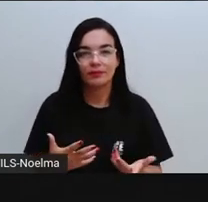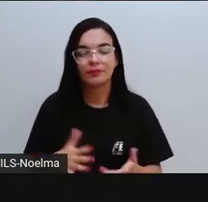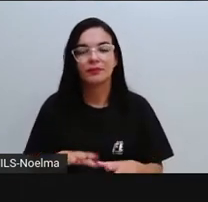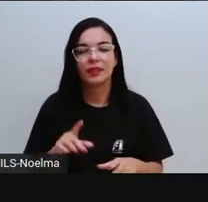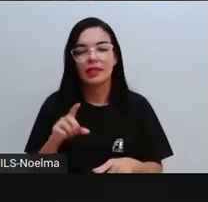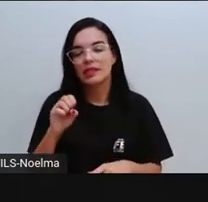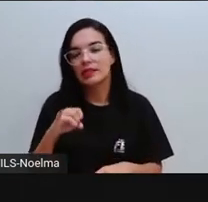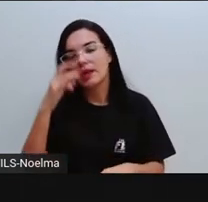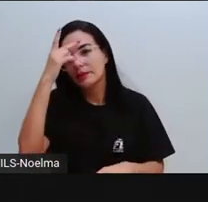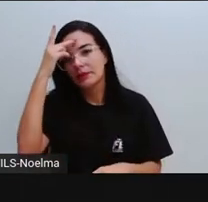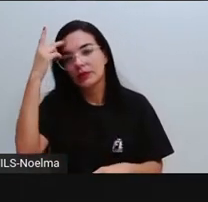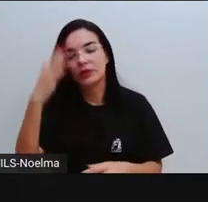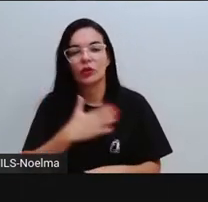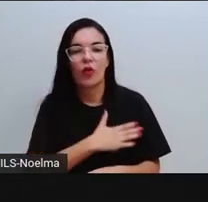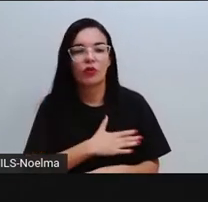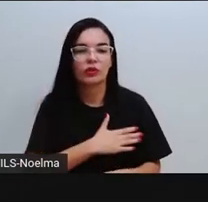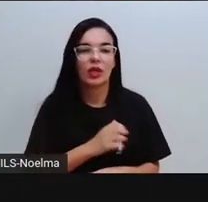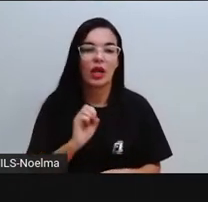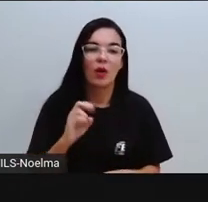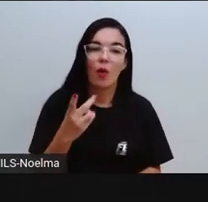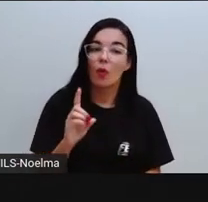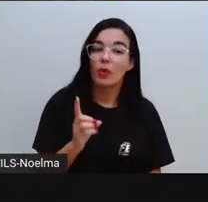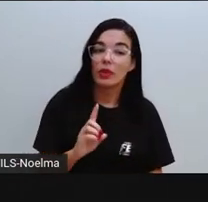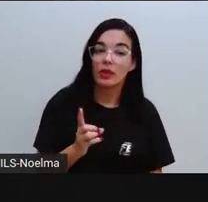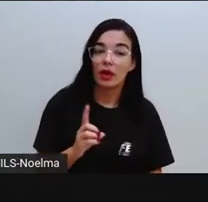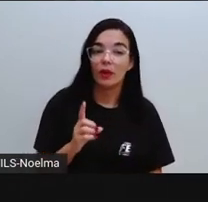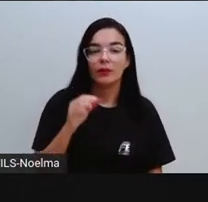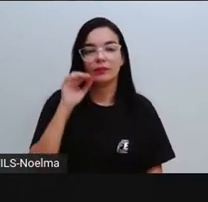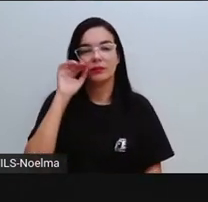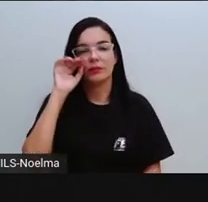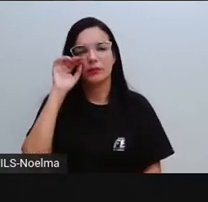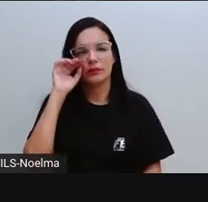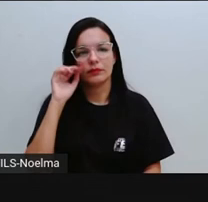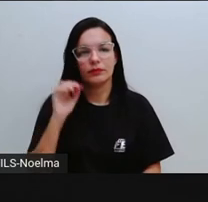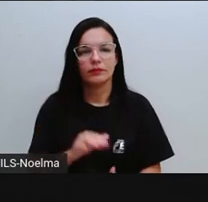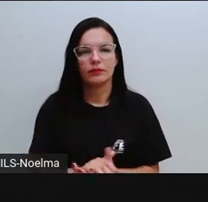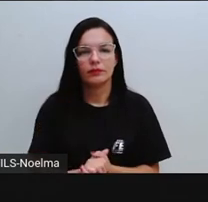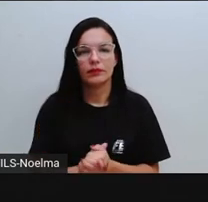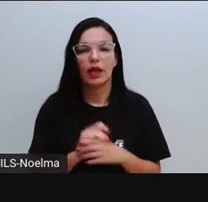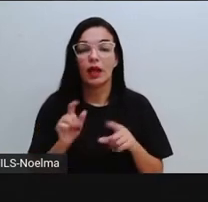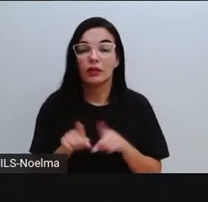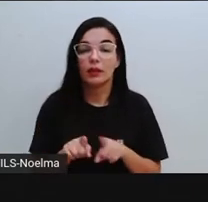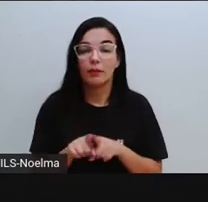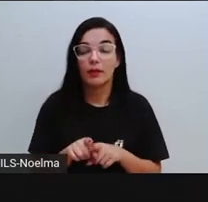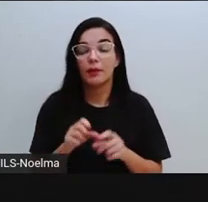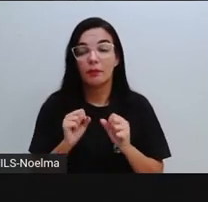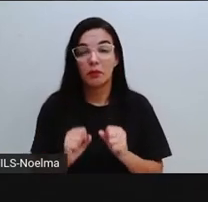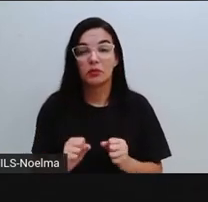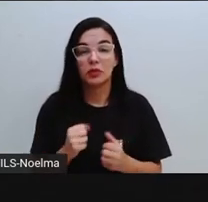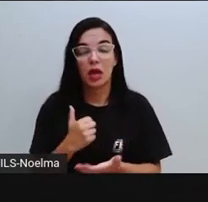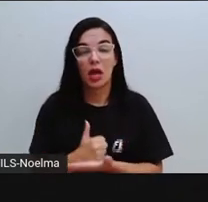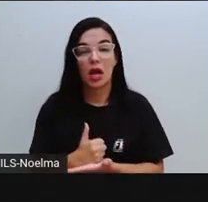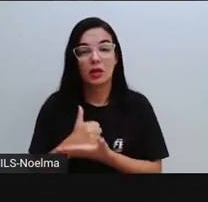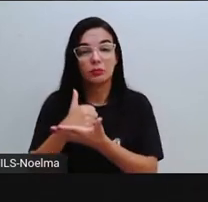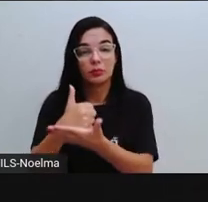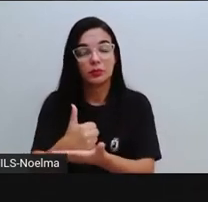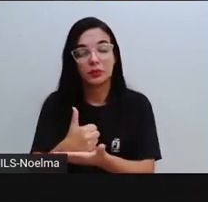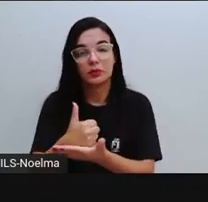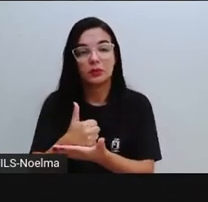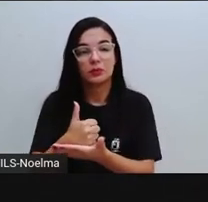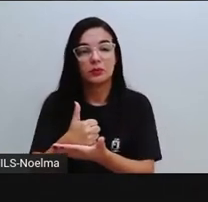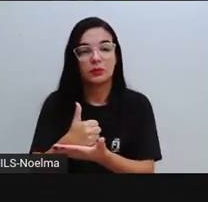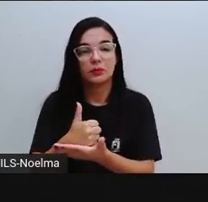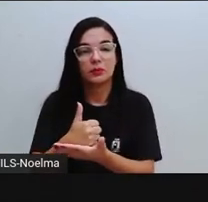gostaram, se as pessoas não gostaram, qual a opinião delas em relação àquilo, até para servir aí para a